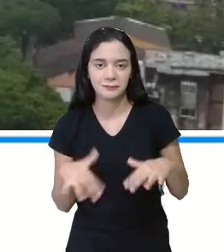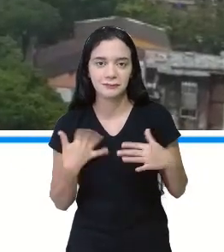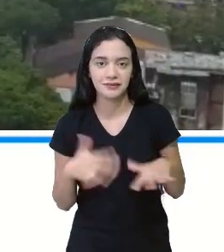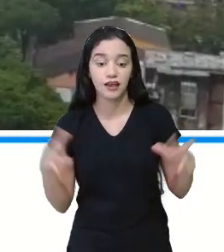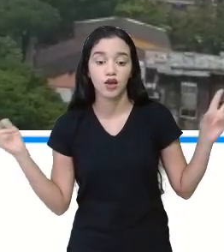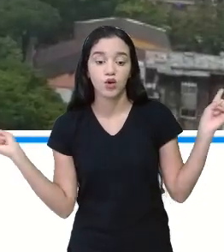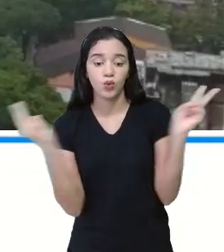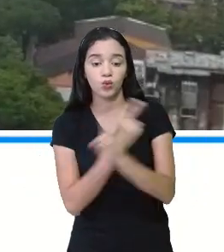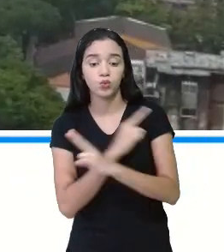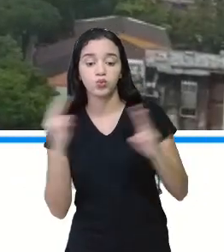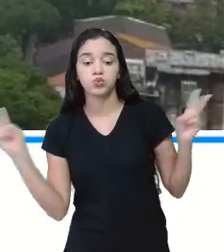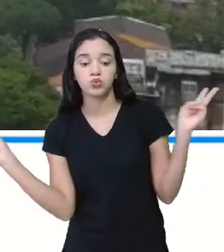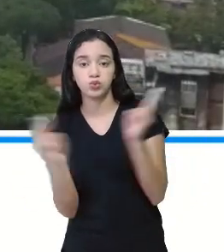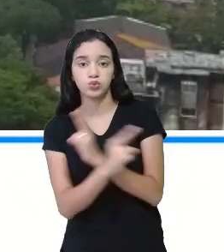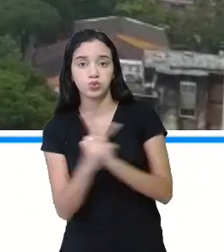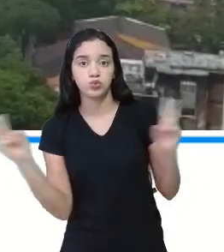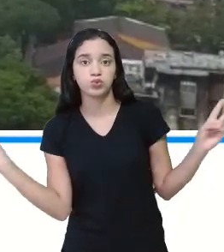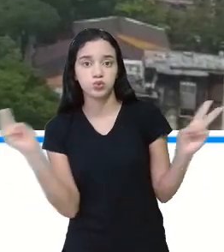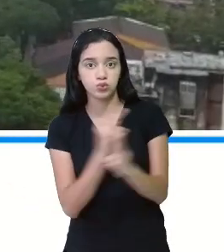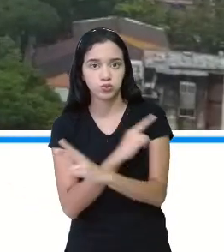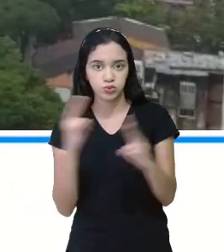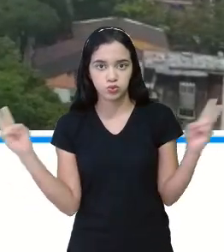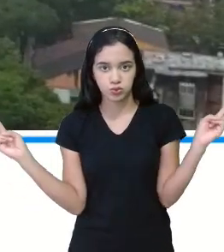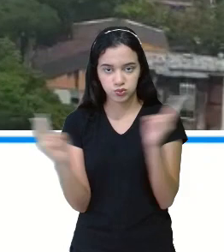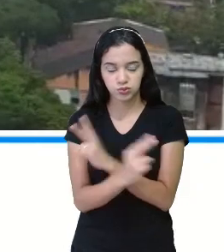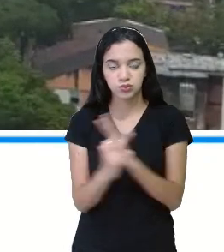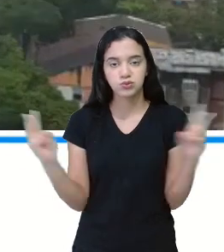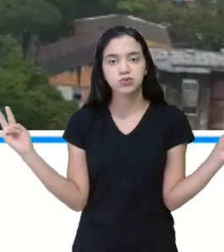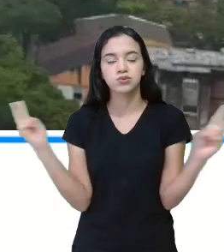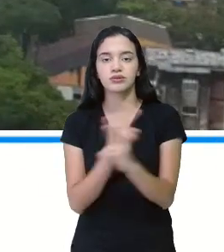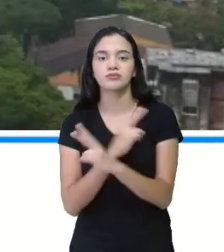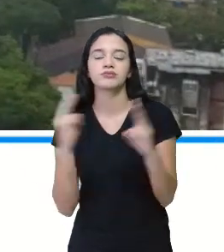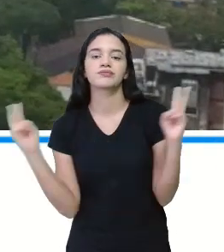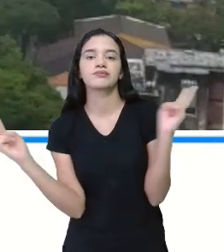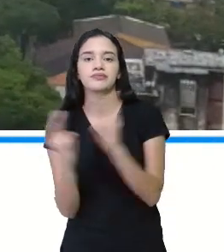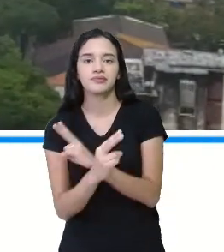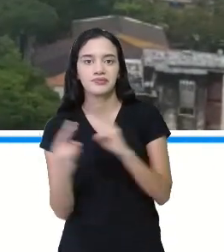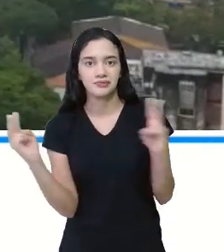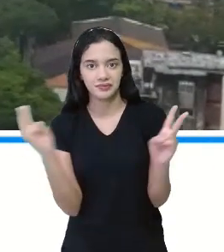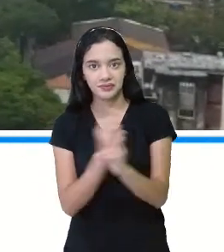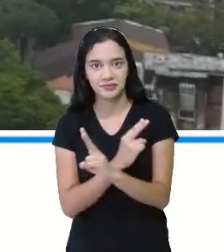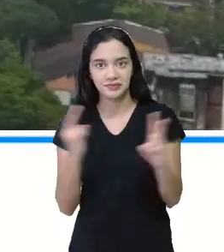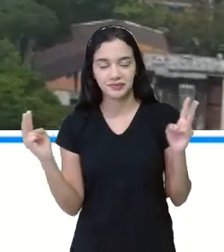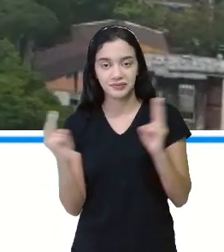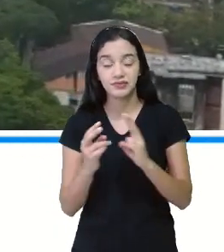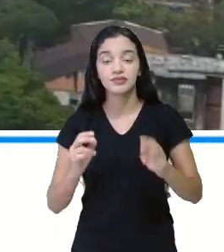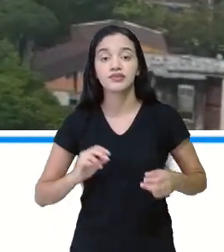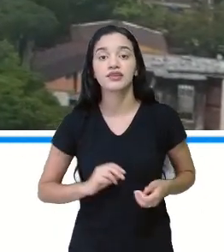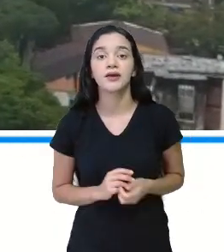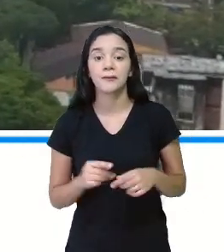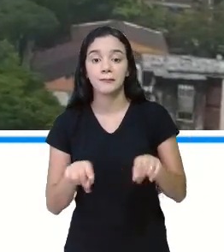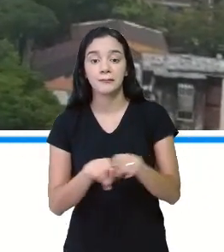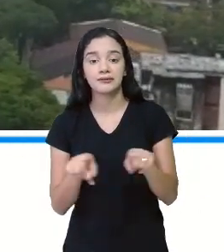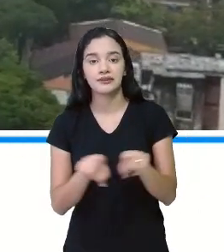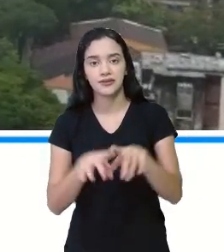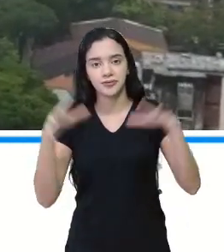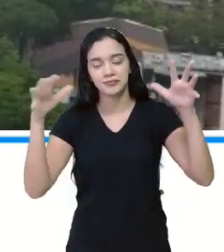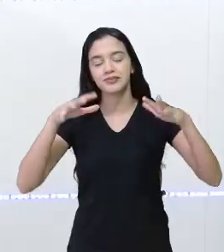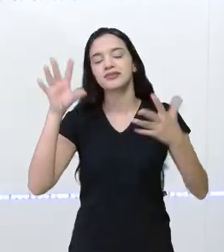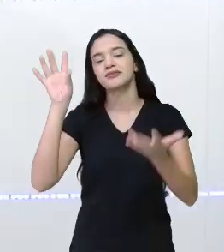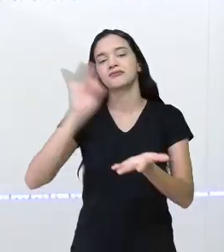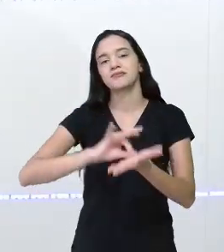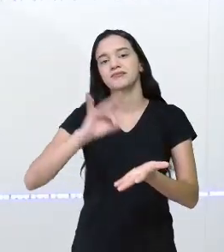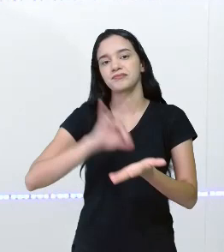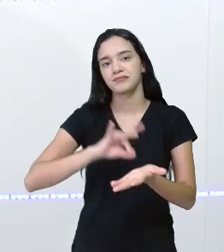ventando e o barulho do vento, assim, é que faz esse ruidinho mais forte, além da chuva. É verdade.